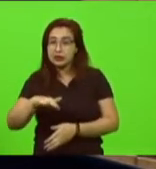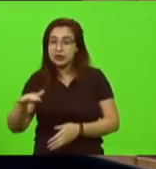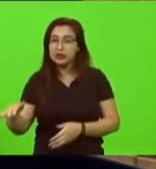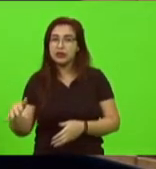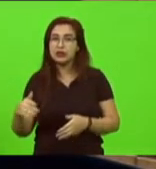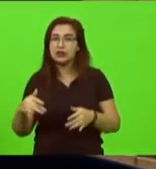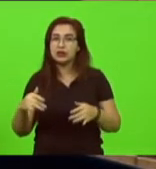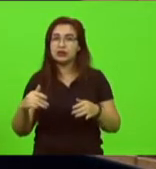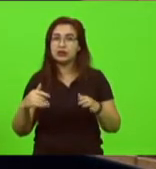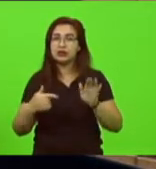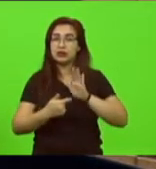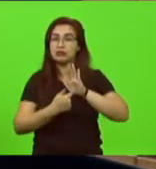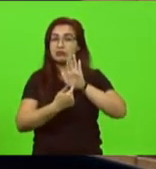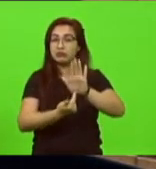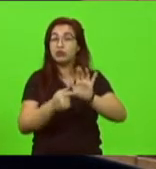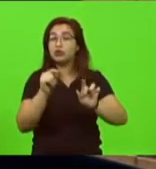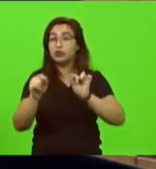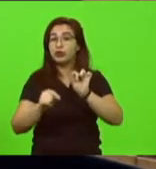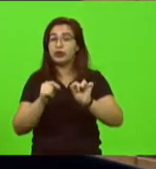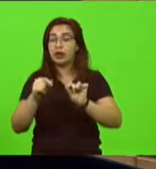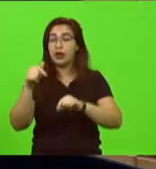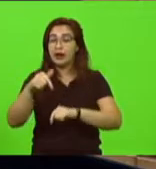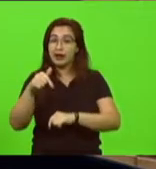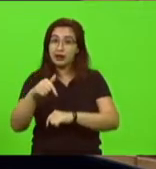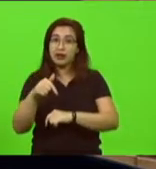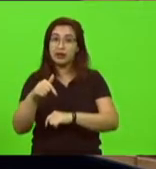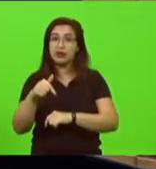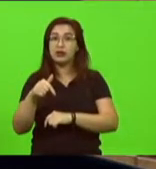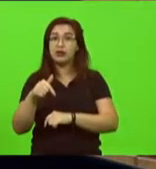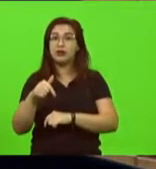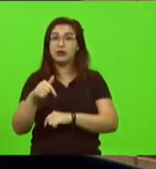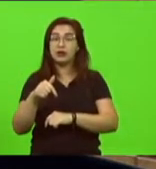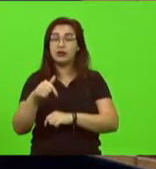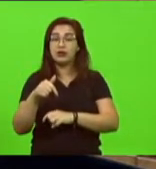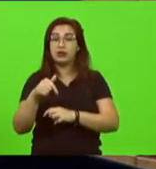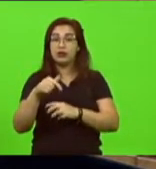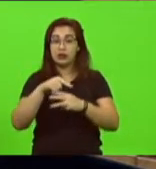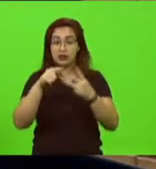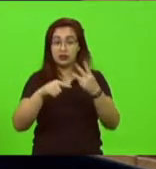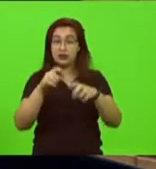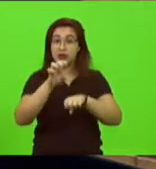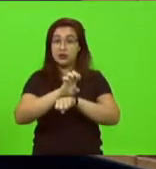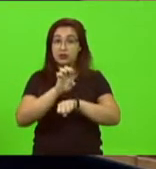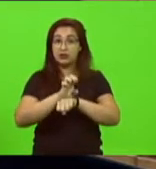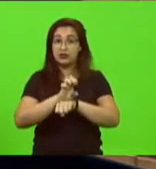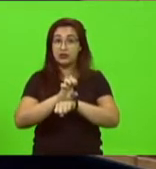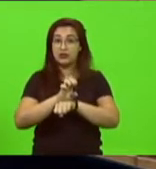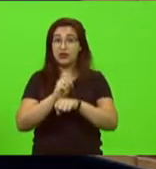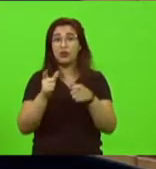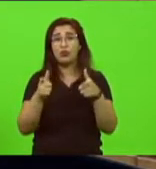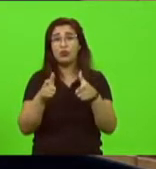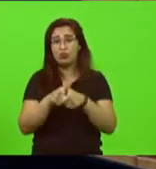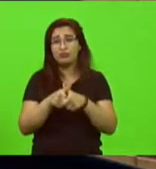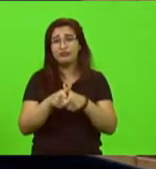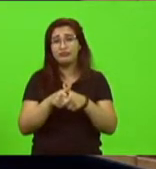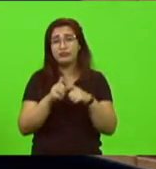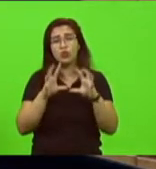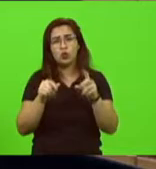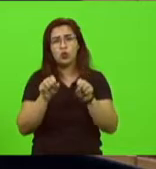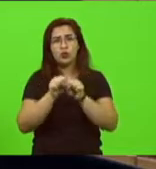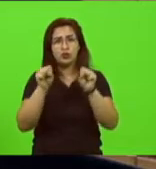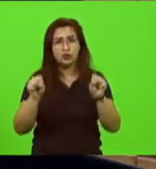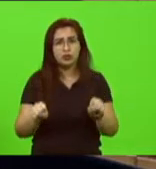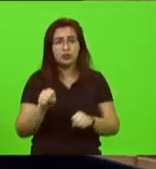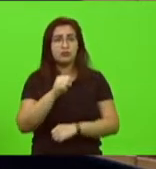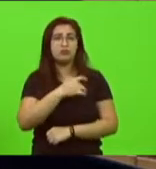Santa Catarina o menor índice dos três estados do sul então todo o sistema de saúde está em alerta e o estado